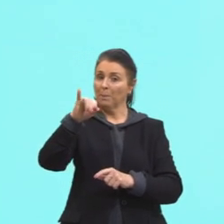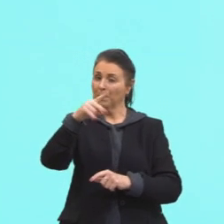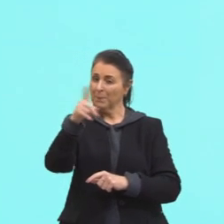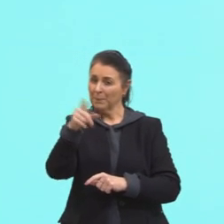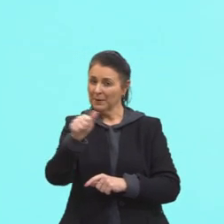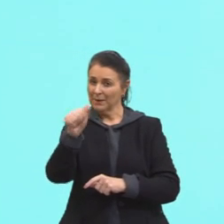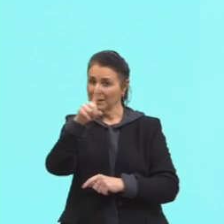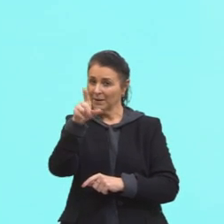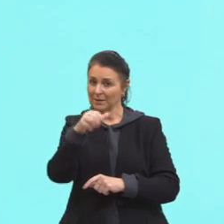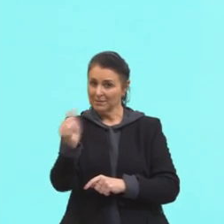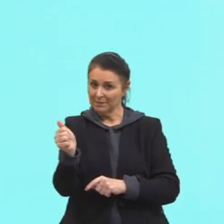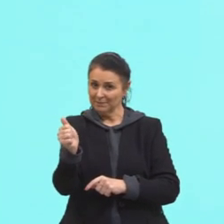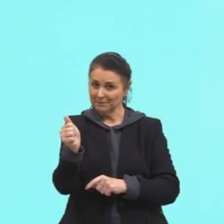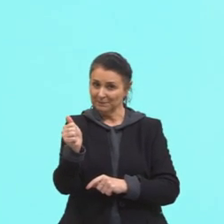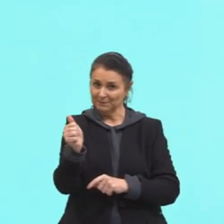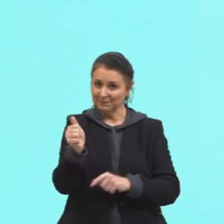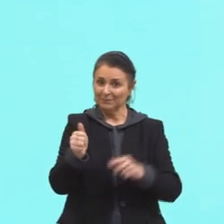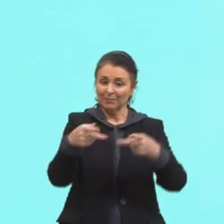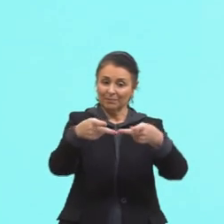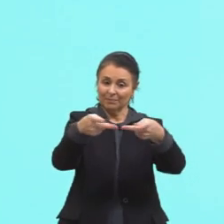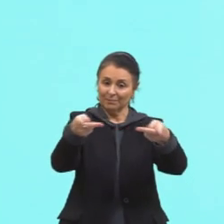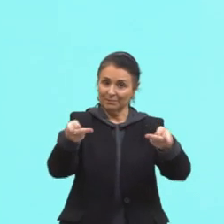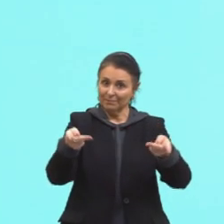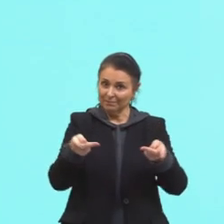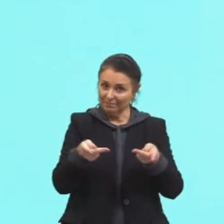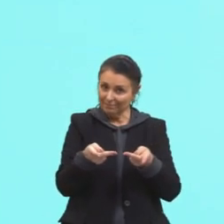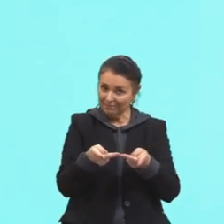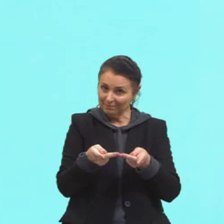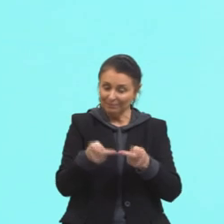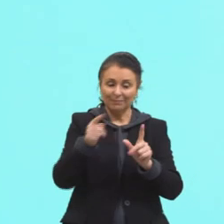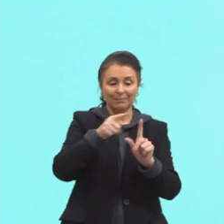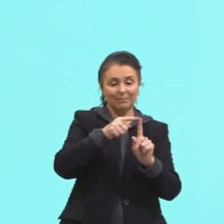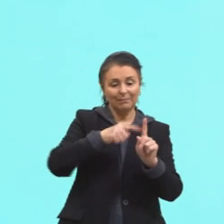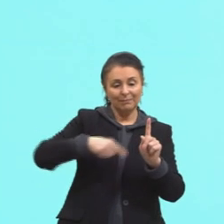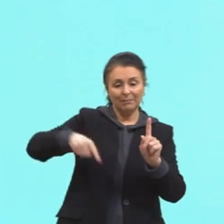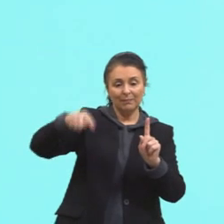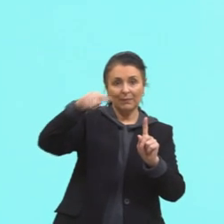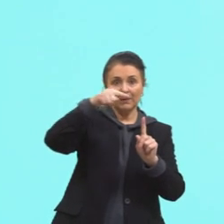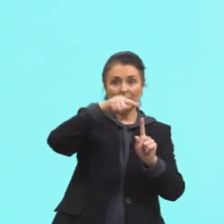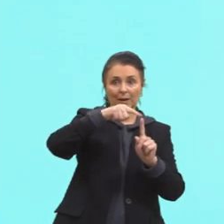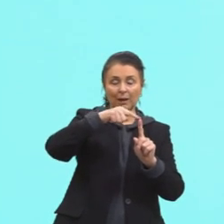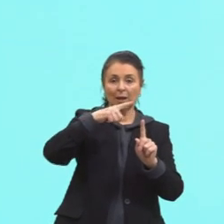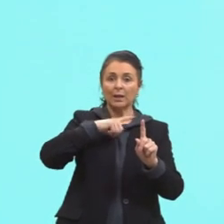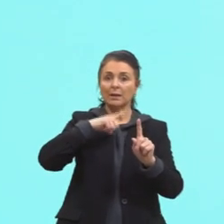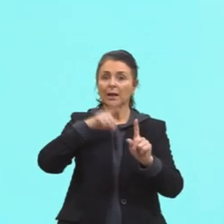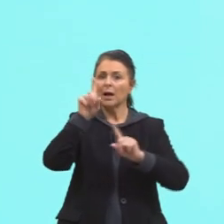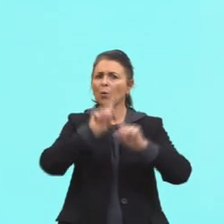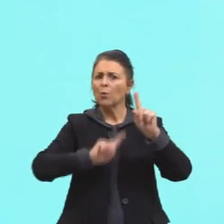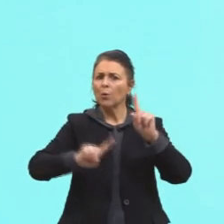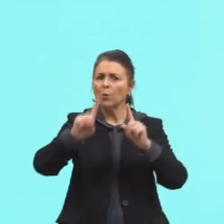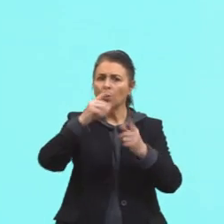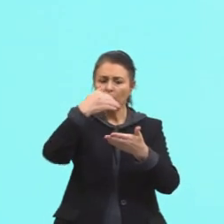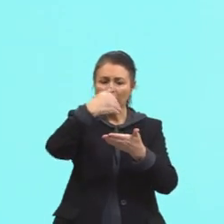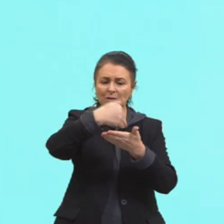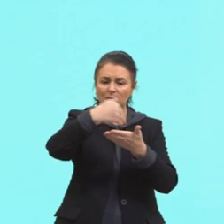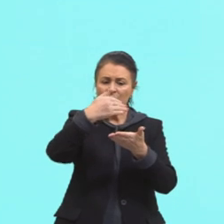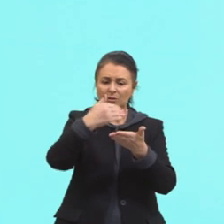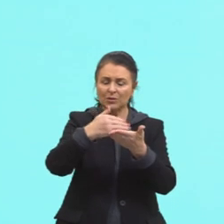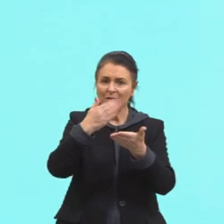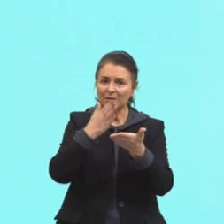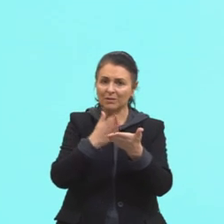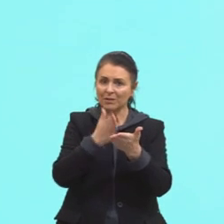setores? Ele sempre vai ter o formato circular e dentro dele nós vamos ter algumas divisões que representam as